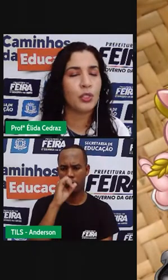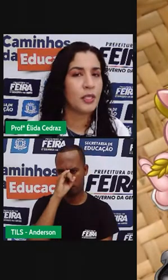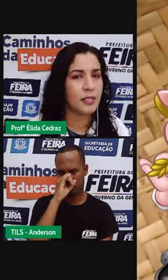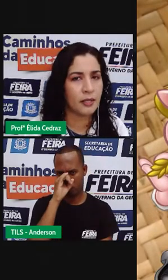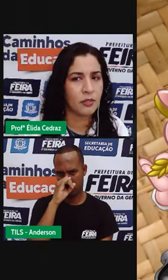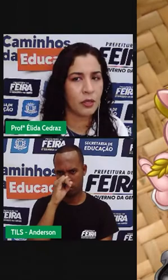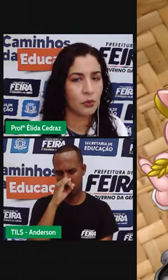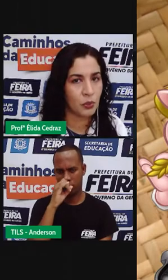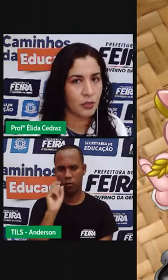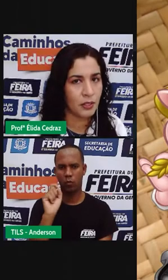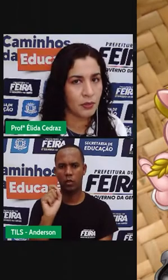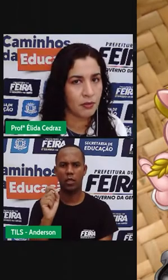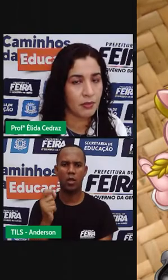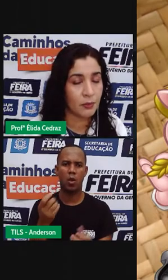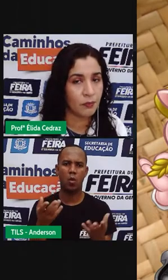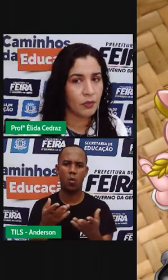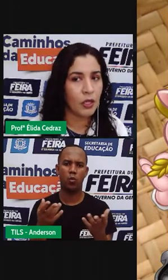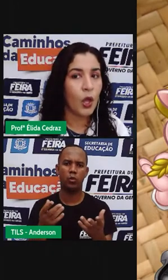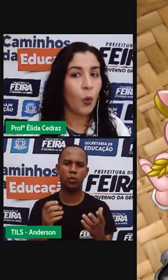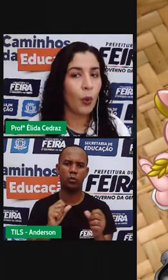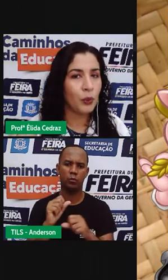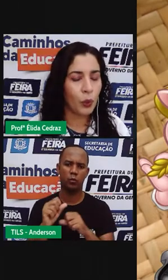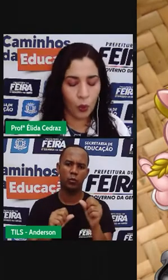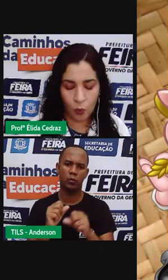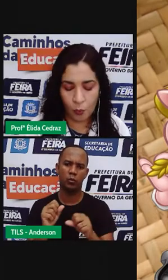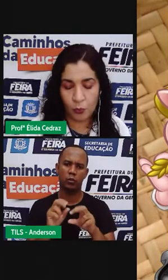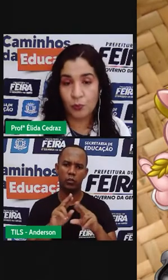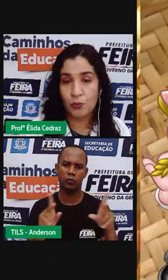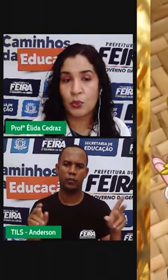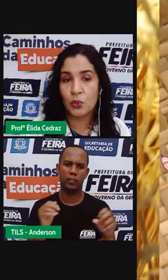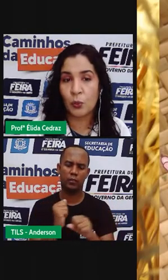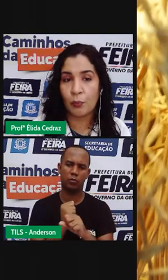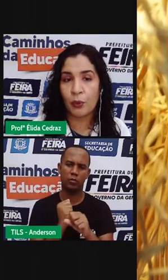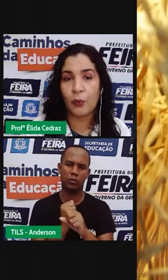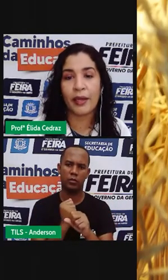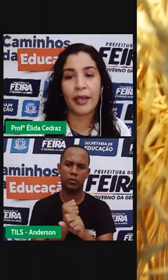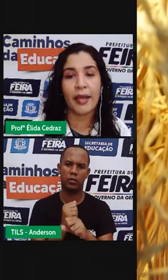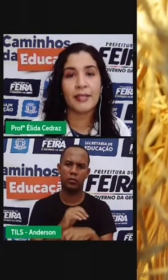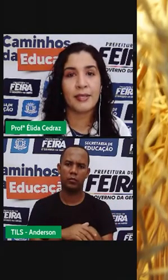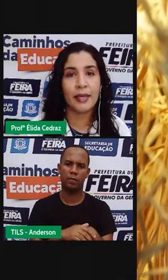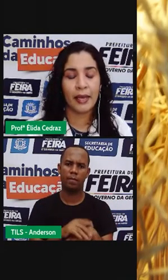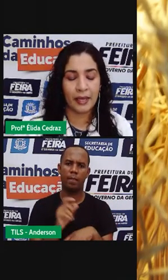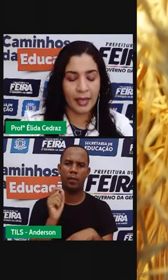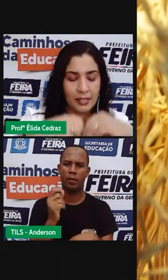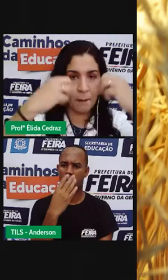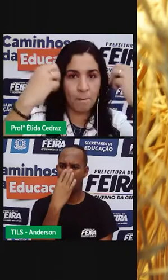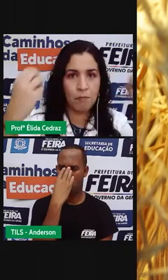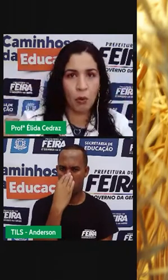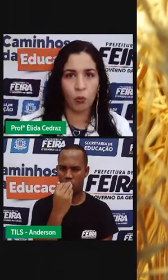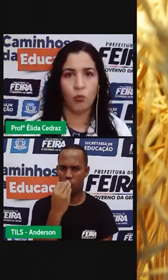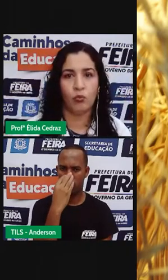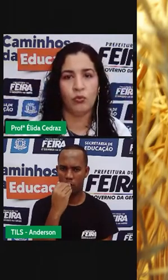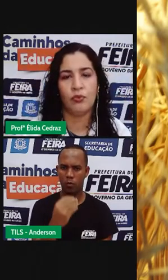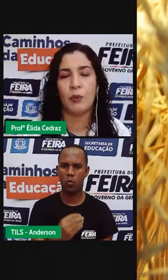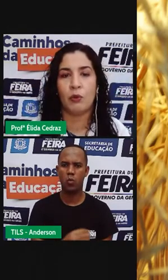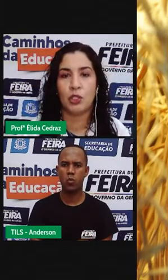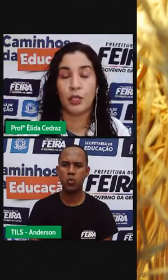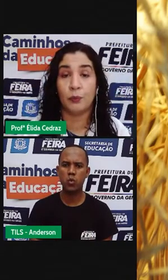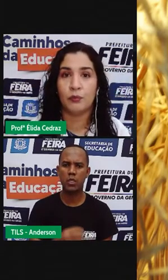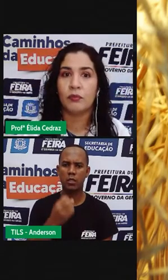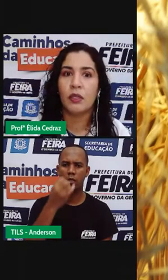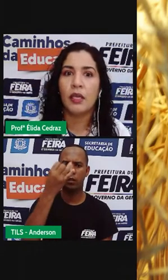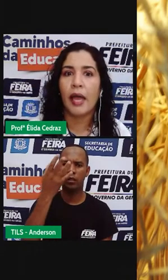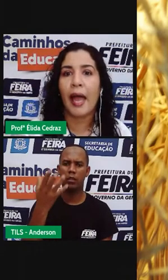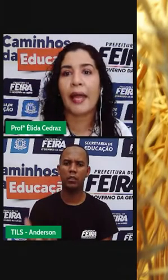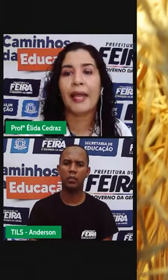utilizados na construção civil. Quando o lobo soprou a casa, a casa boa veio ao